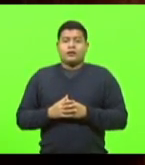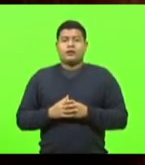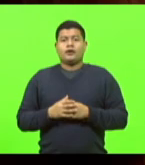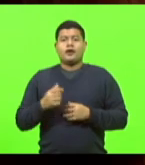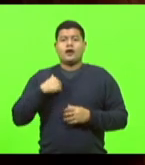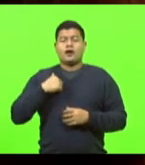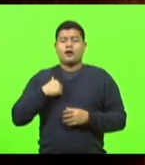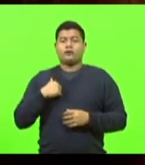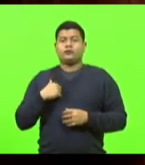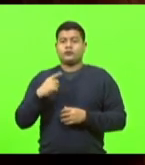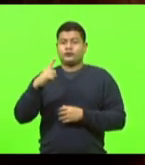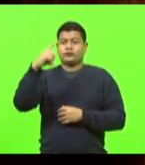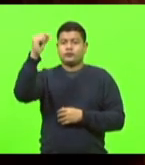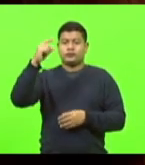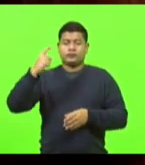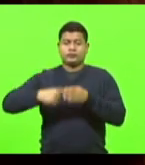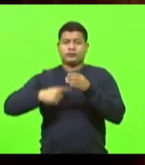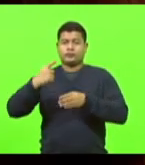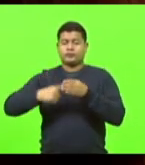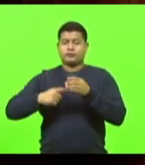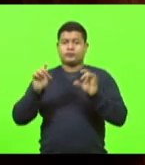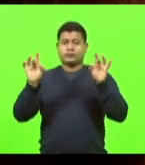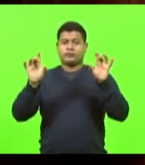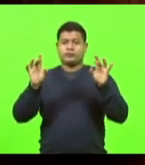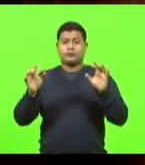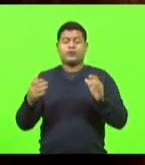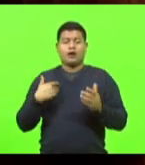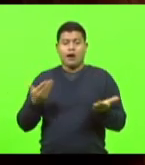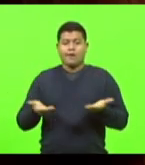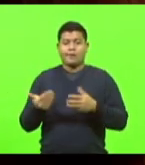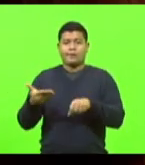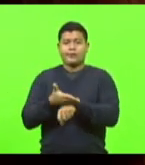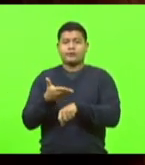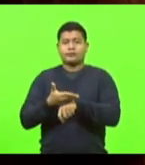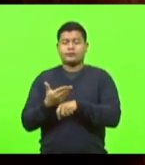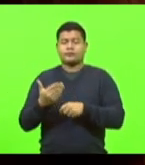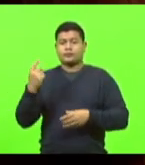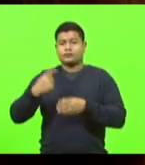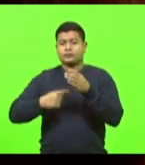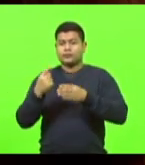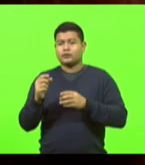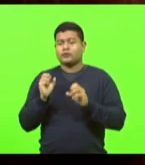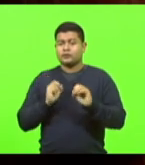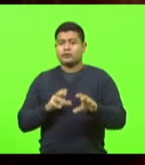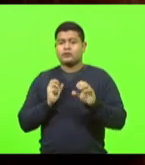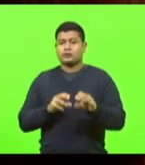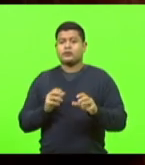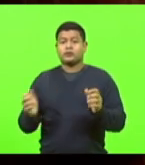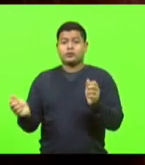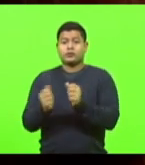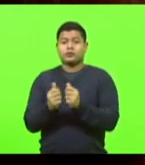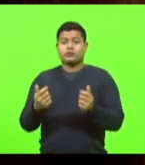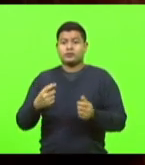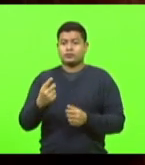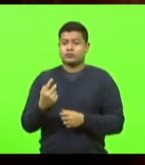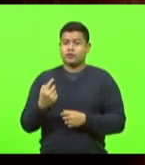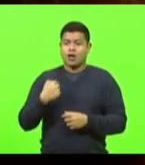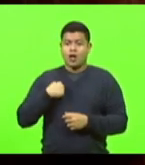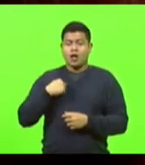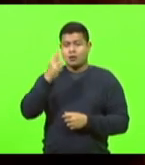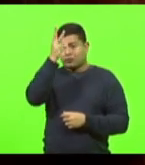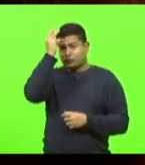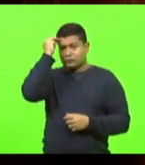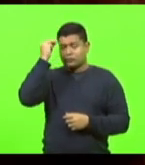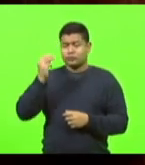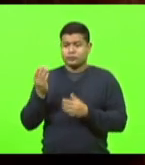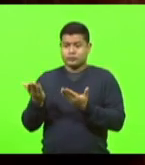participo da Comissão de Educação, mas juntamente com a deputada Luciane Carminati, nós temos a grande responsabilidade de propor